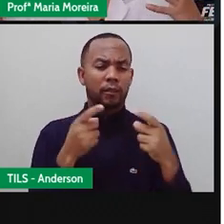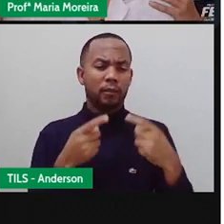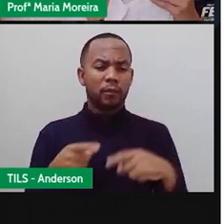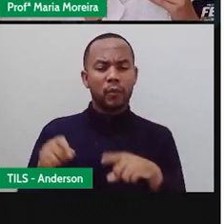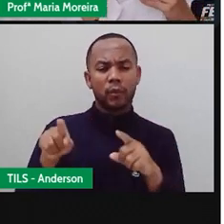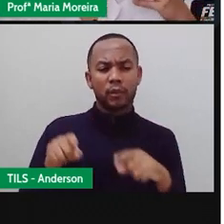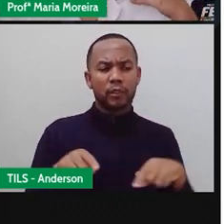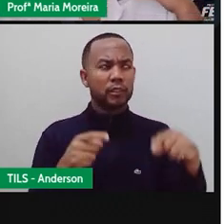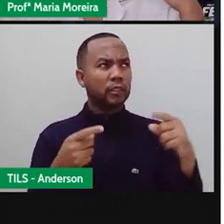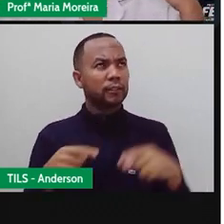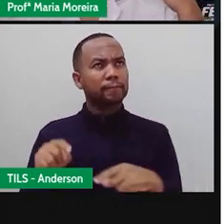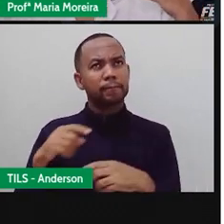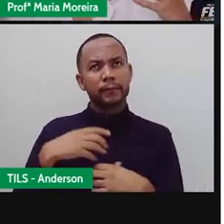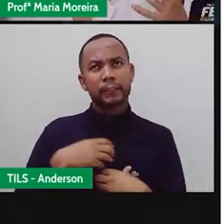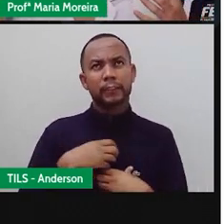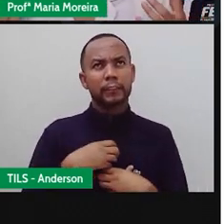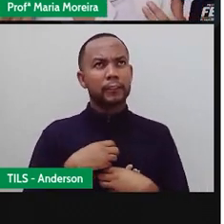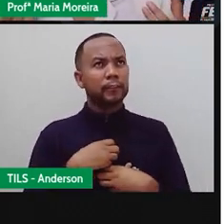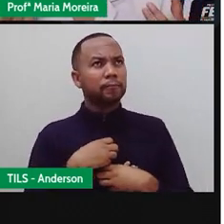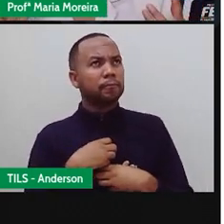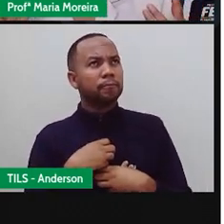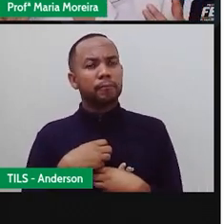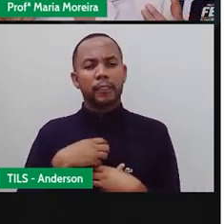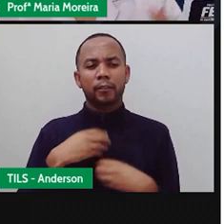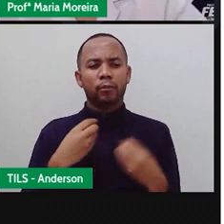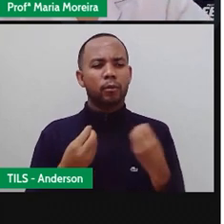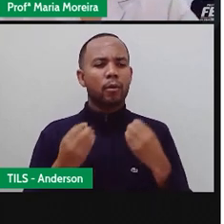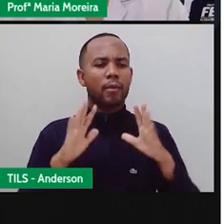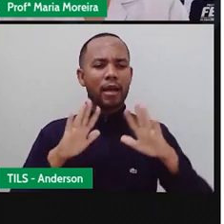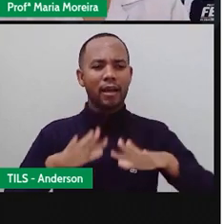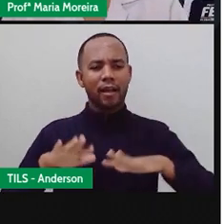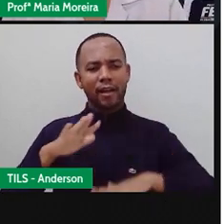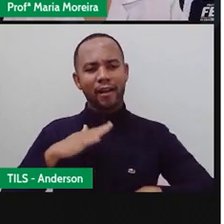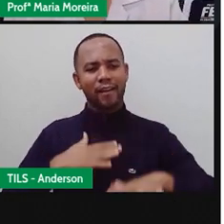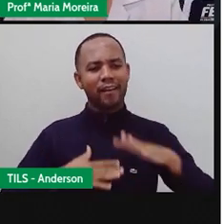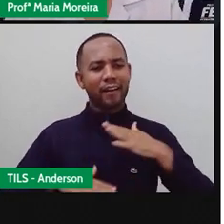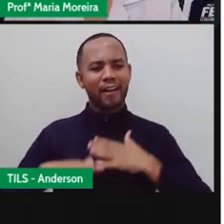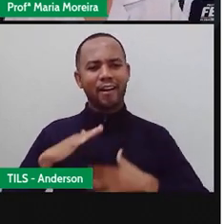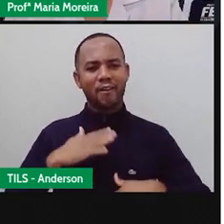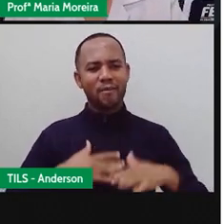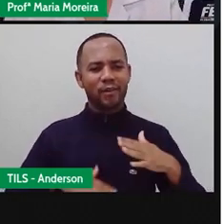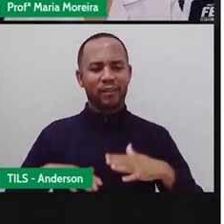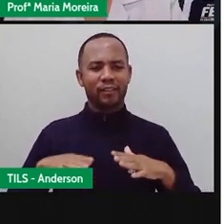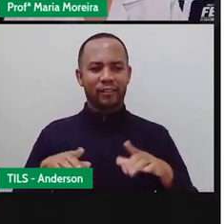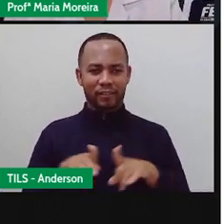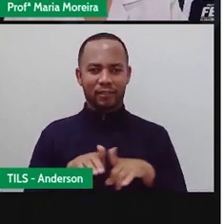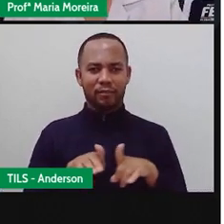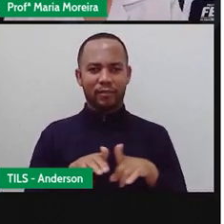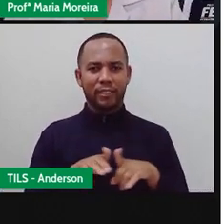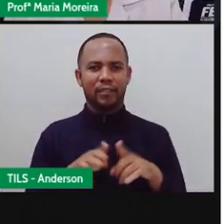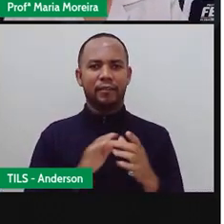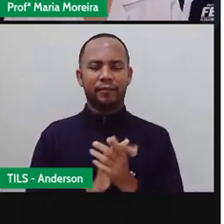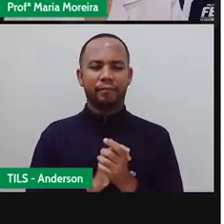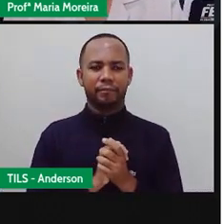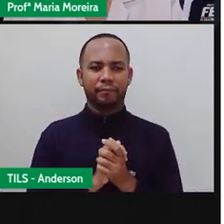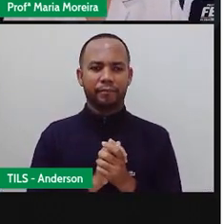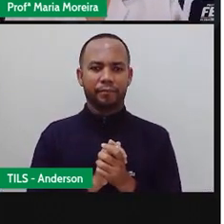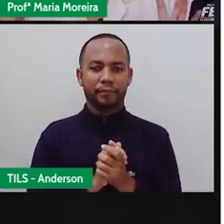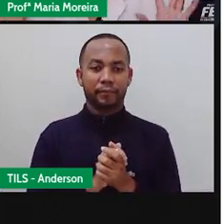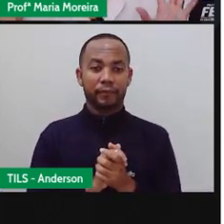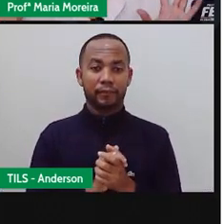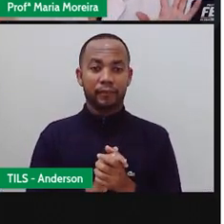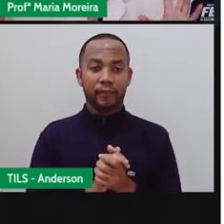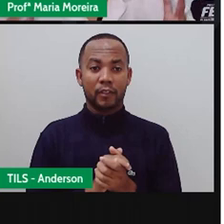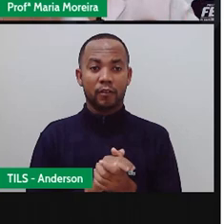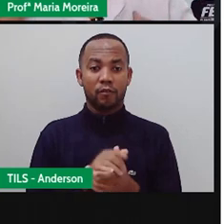mais sutil, e essa música vai deixar você um pouco mais calmo, e aí você pega músicas mais agitadas, e aí você faz o quê? Você